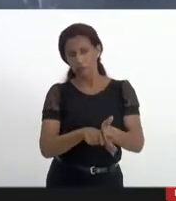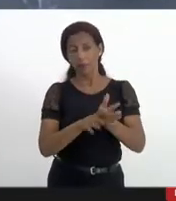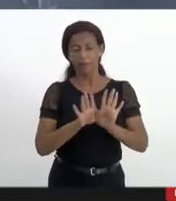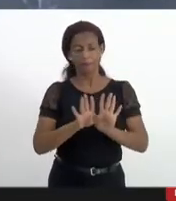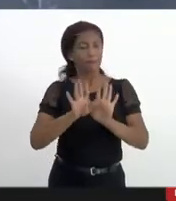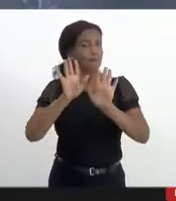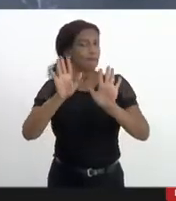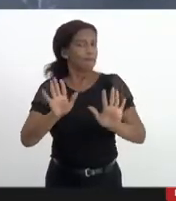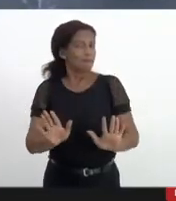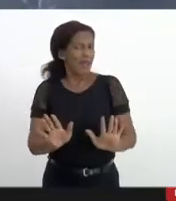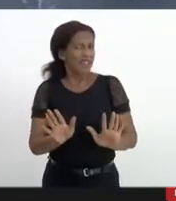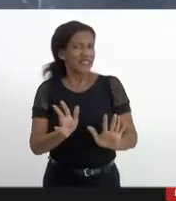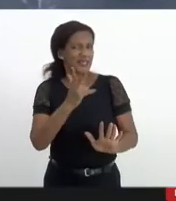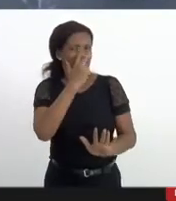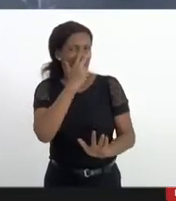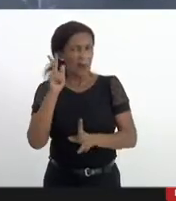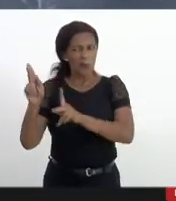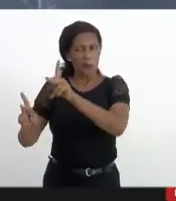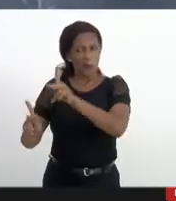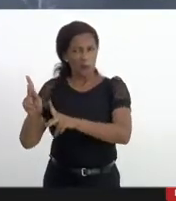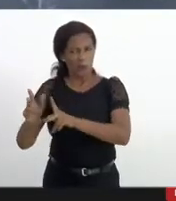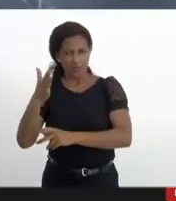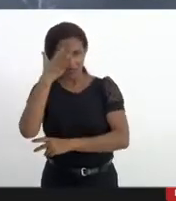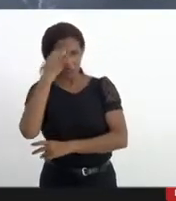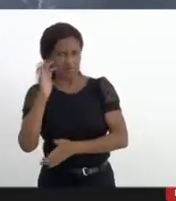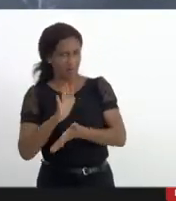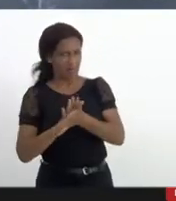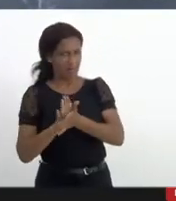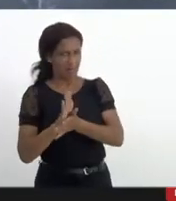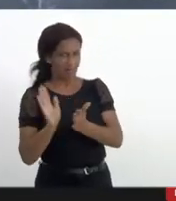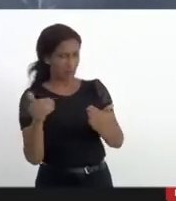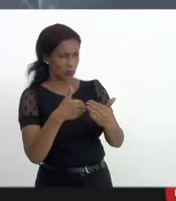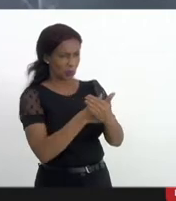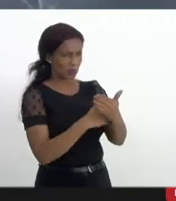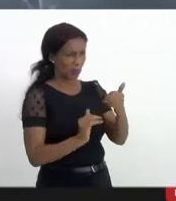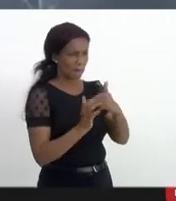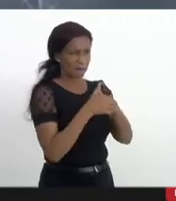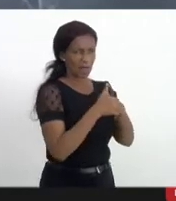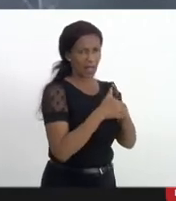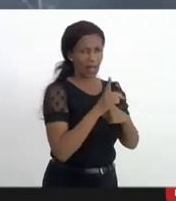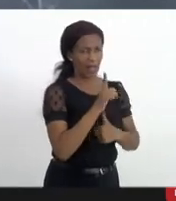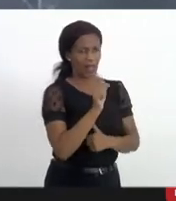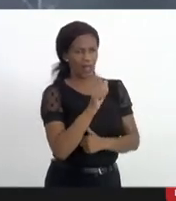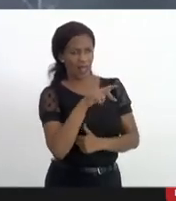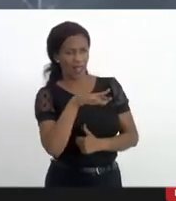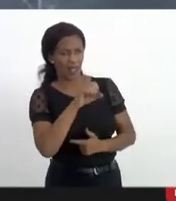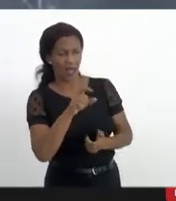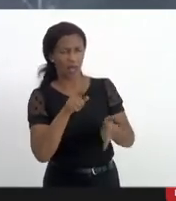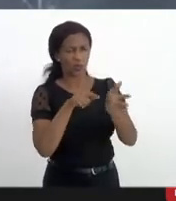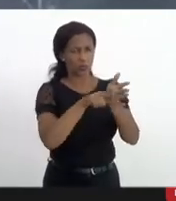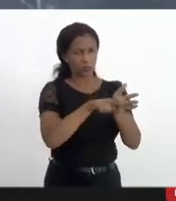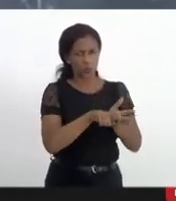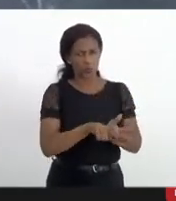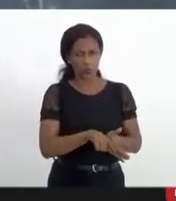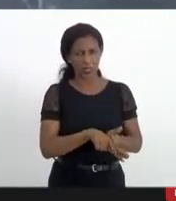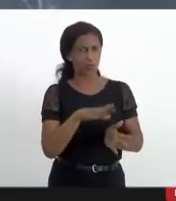Mas, privar a população do acesso, por exemplo, aos laudos periciais, os exames